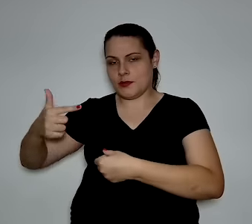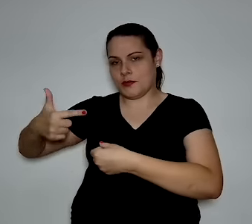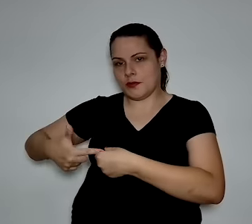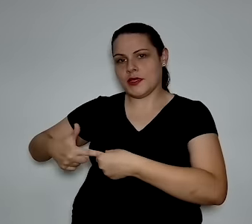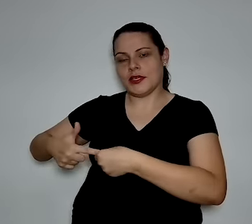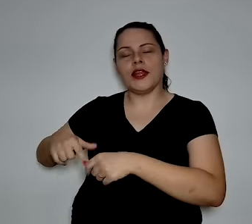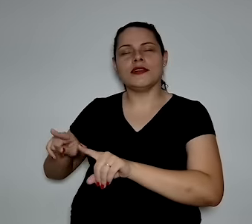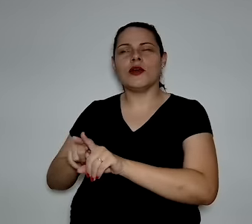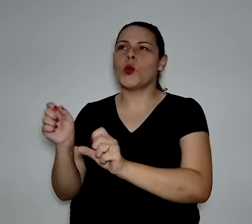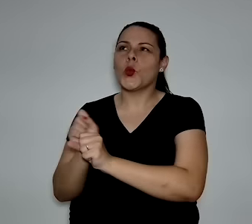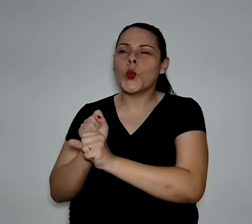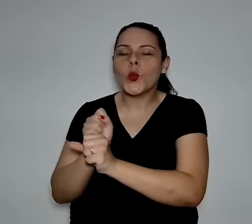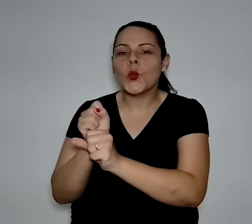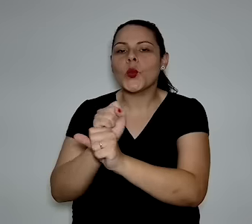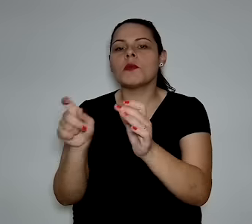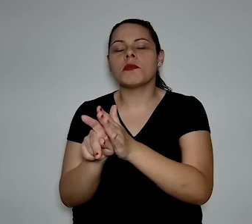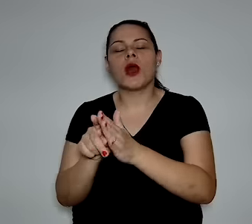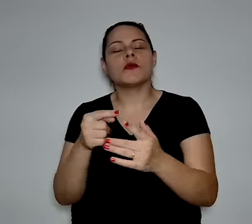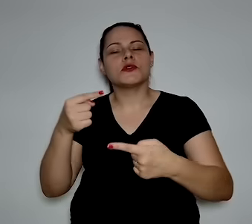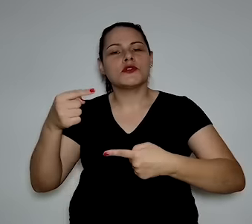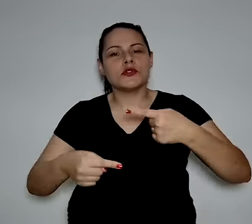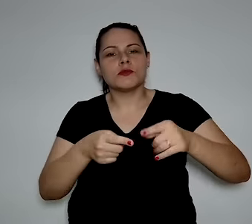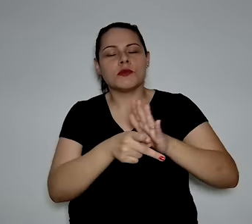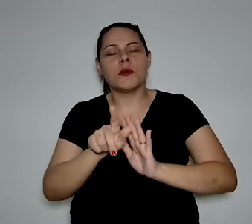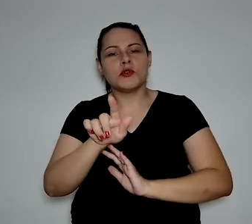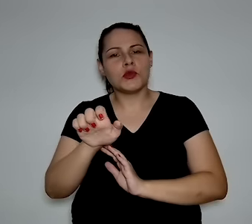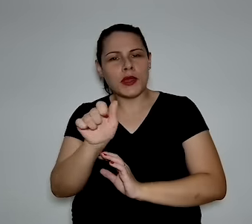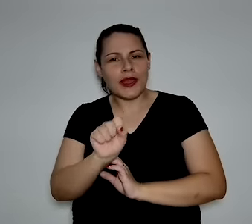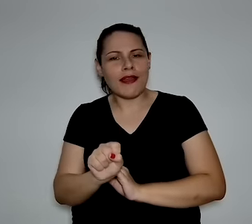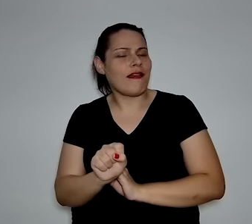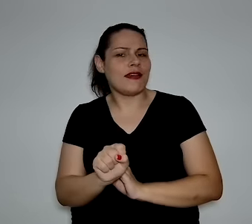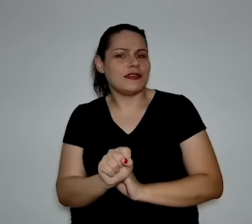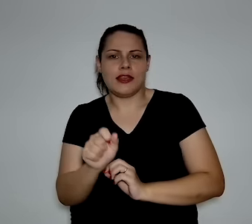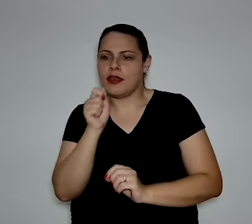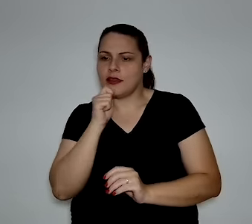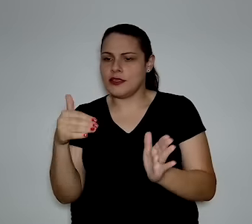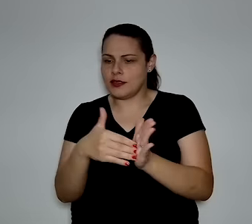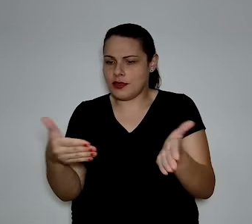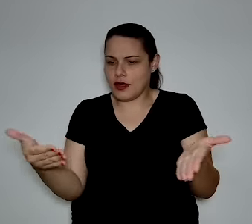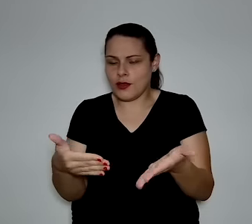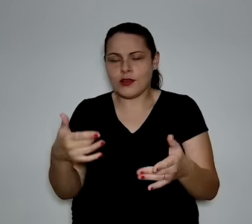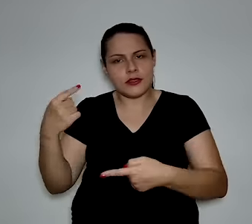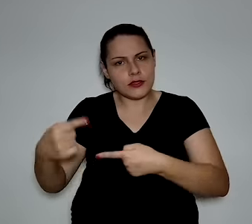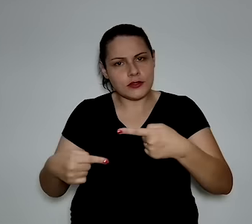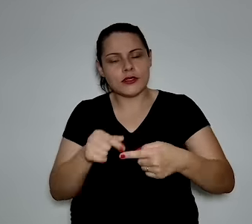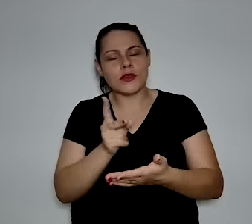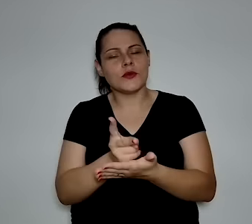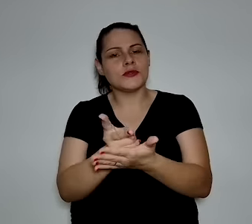área de petróleo, então, há quantos anos se discute o mercado de gás? O mercado de gás está aí ainda.